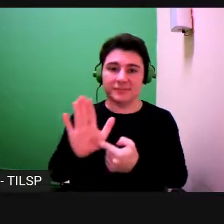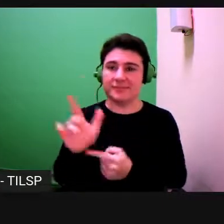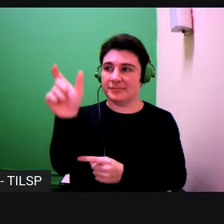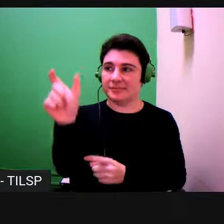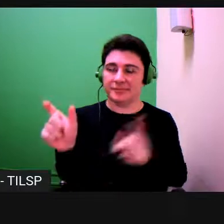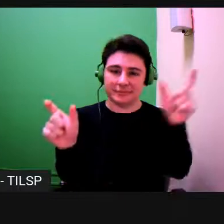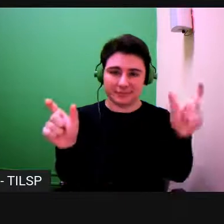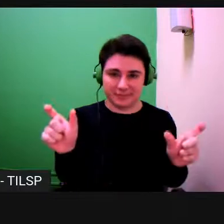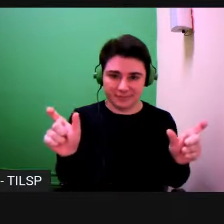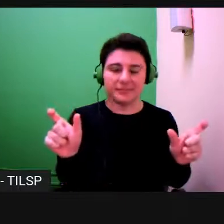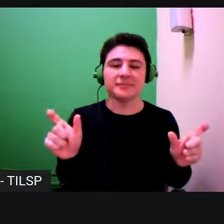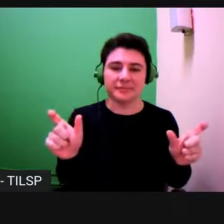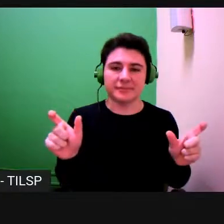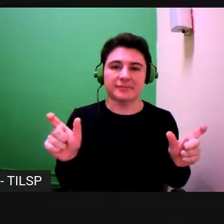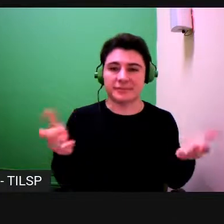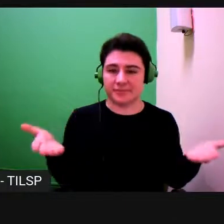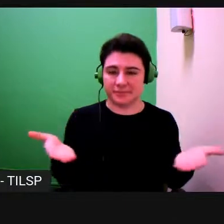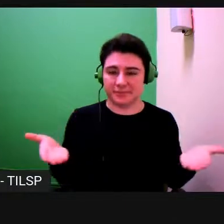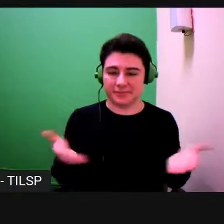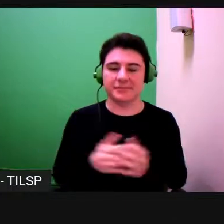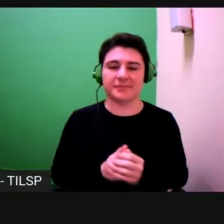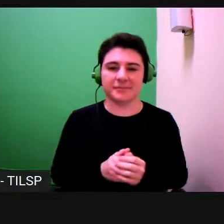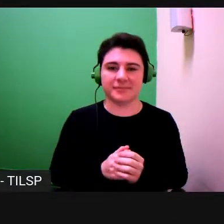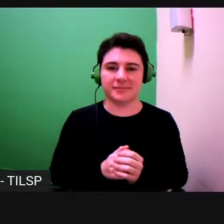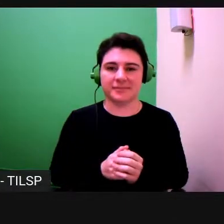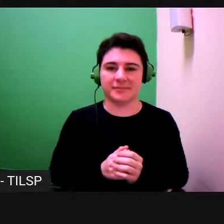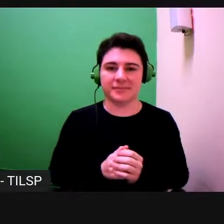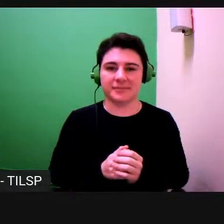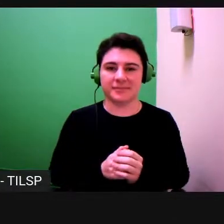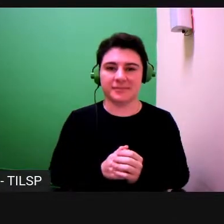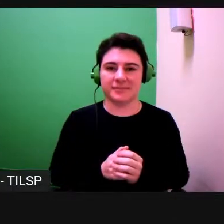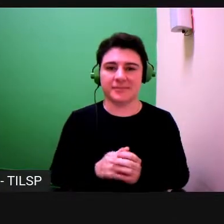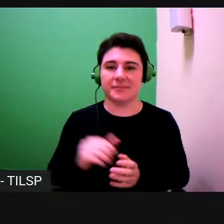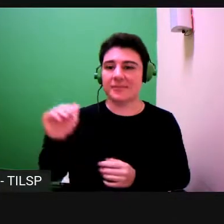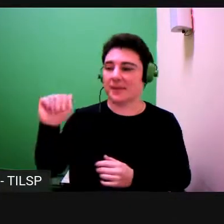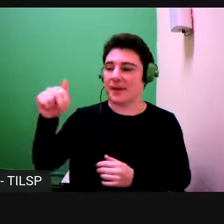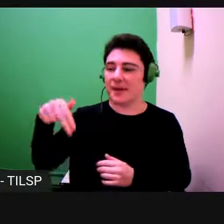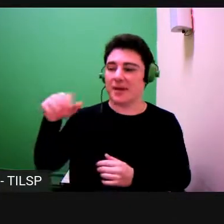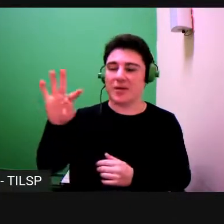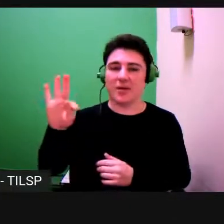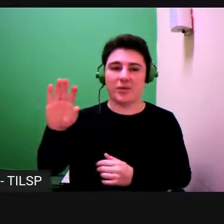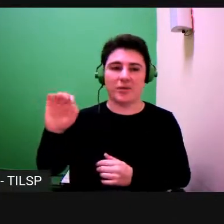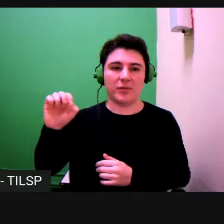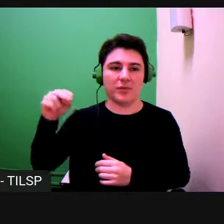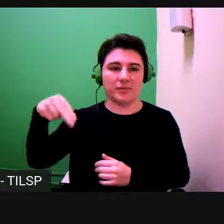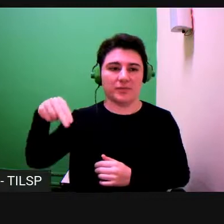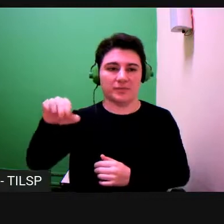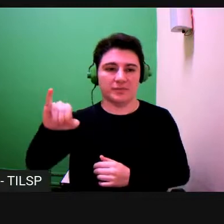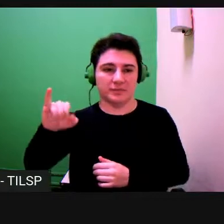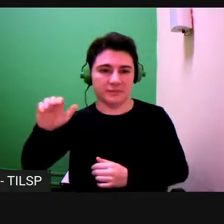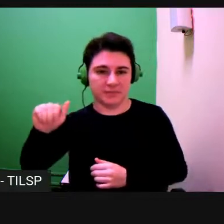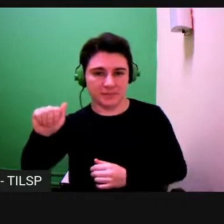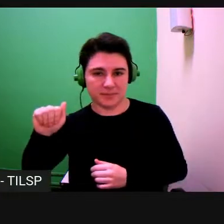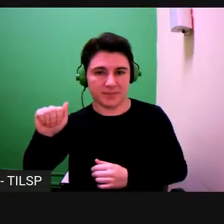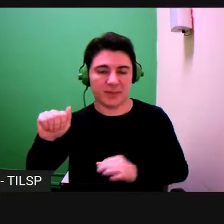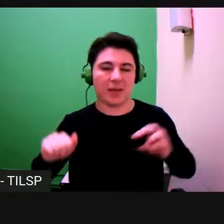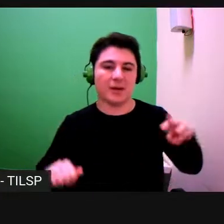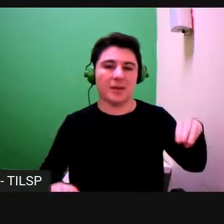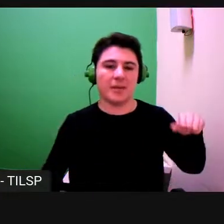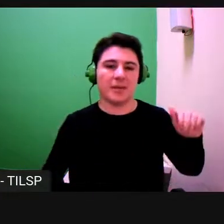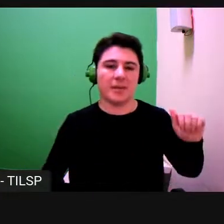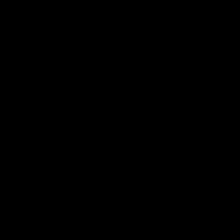duas conferencistas, né, de hoje, Antônia Coutinho e Matilde Gonçalves. Pode passar o vídeo.